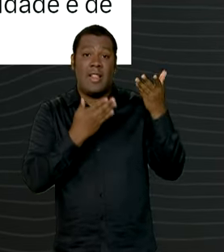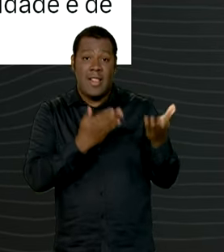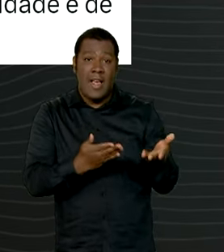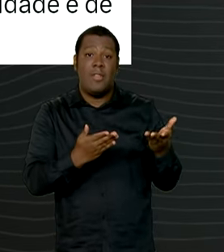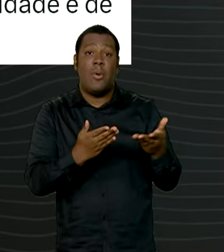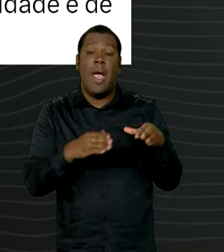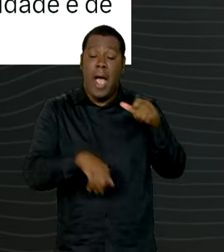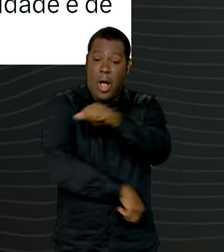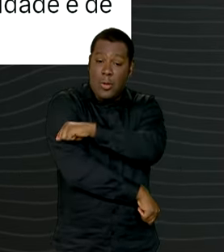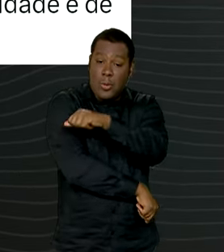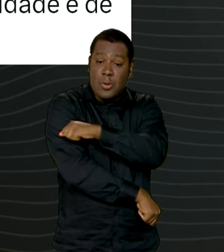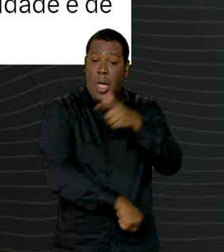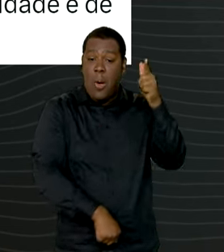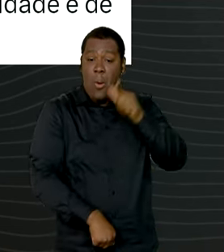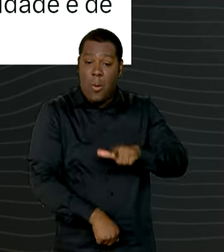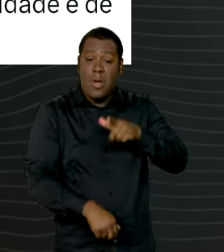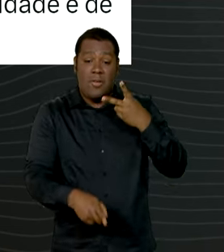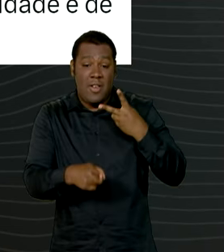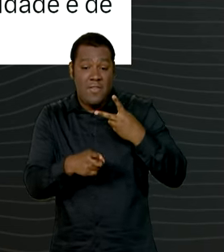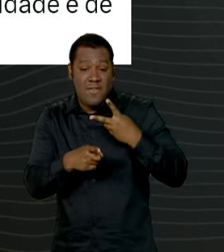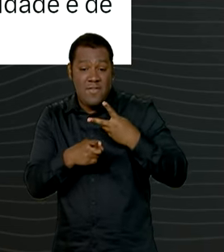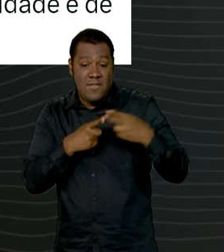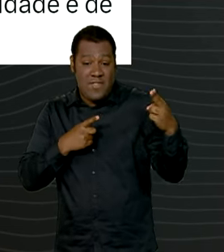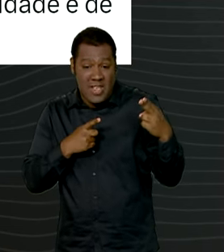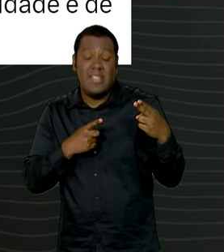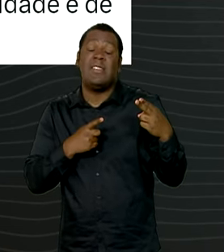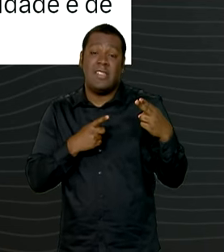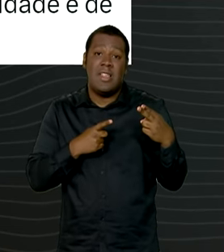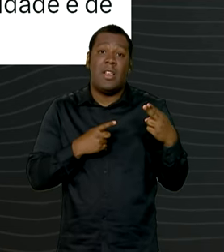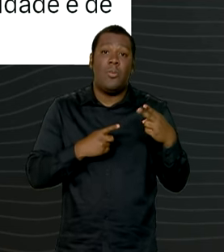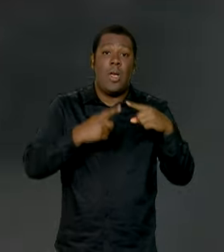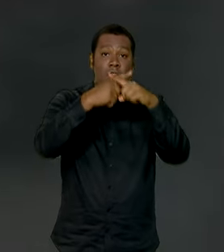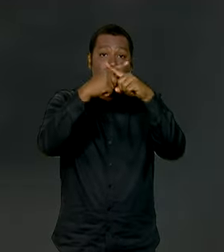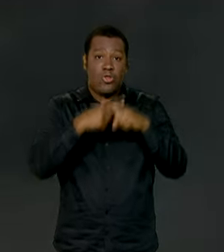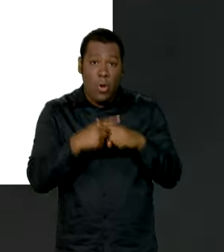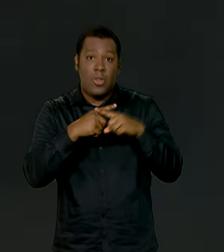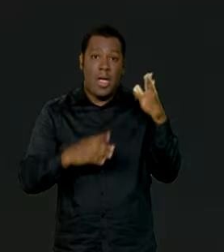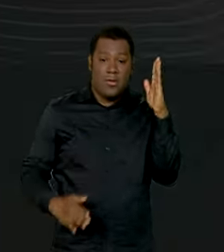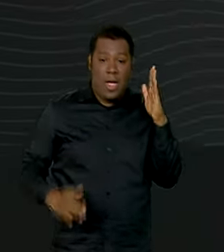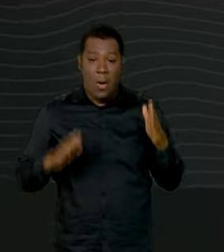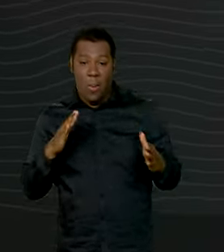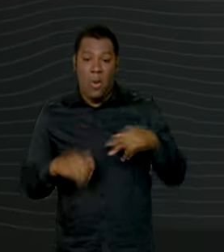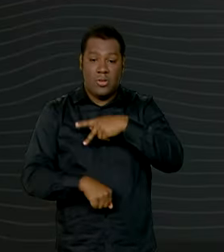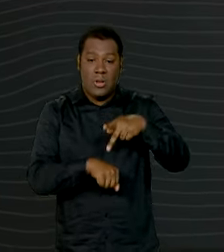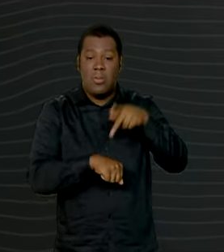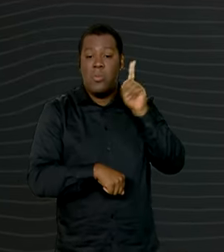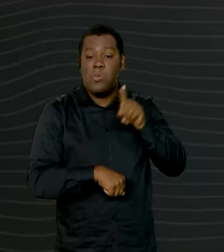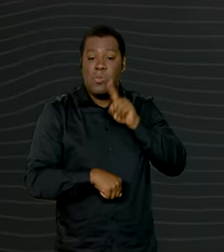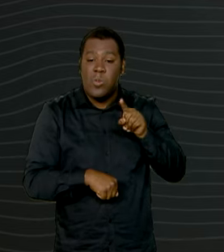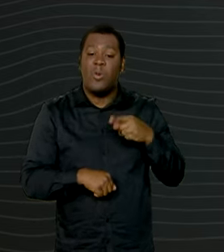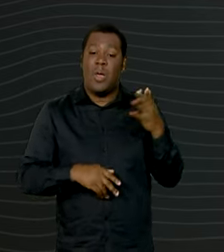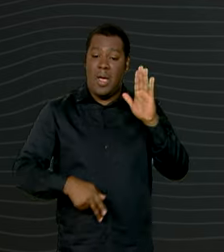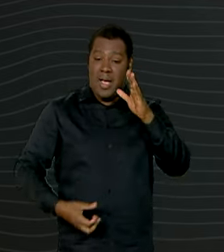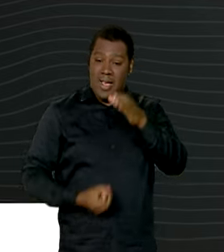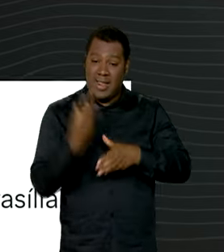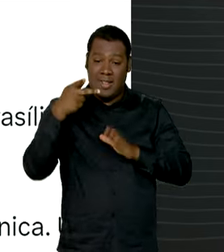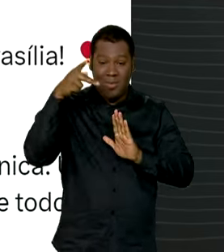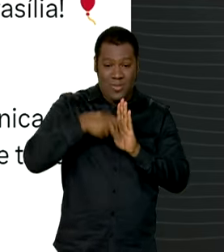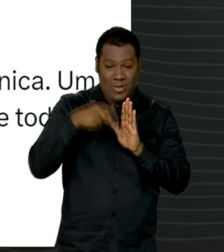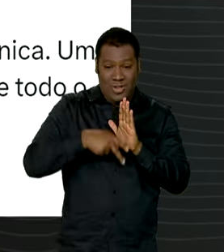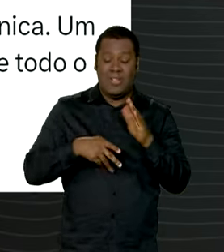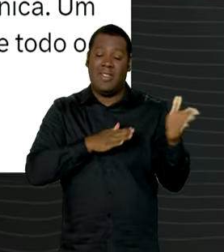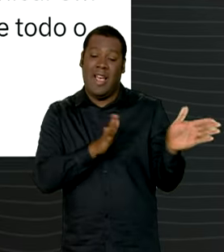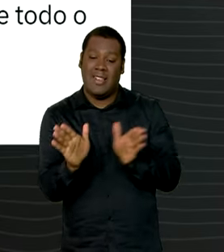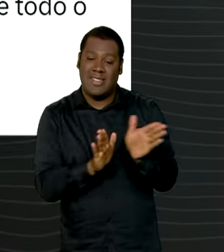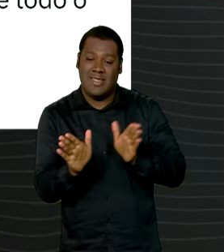Unidos, graças a um projeto focado na acessibilidade para a educação. E ontem, domingo, foi aniversário de Brasília.